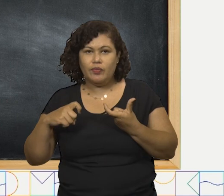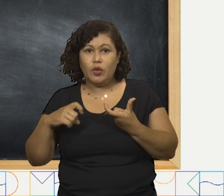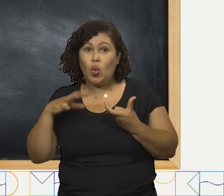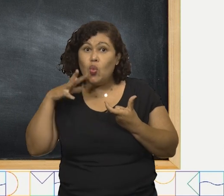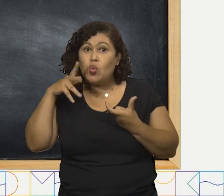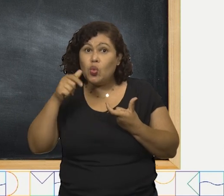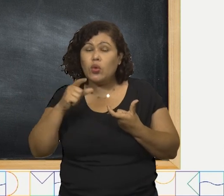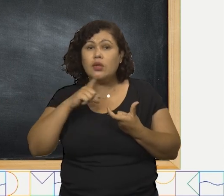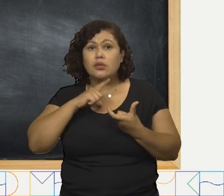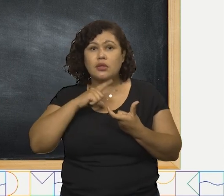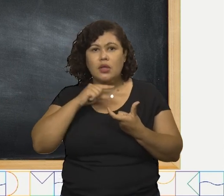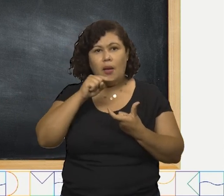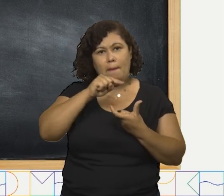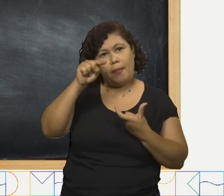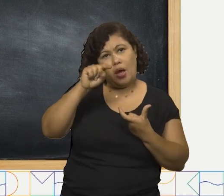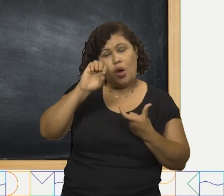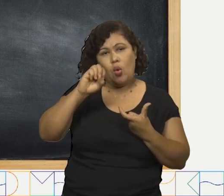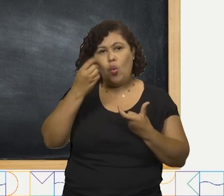acentuadas.